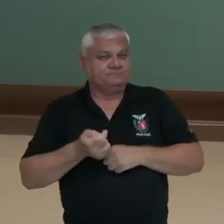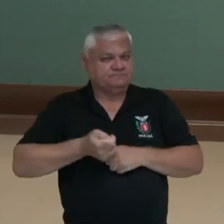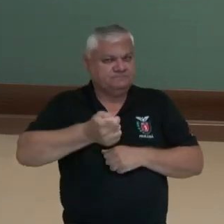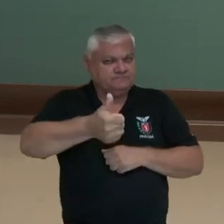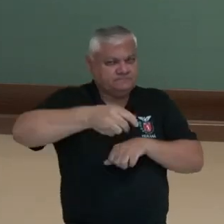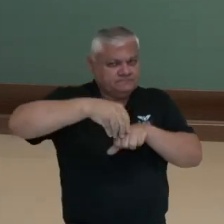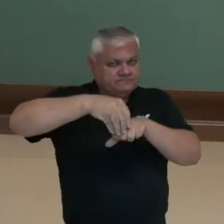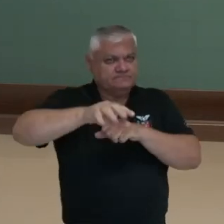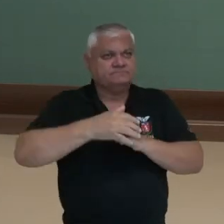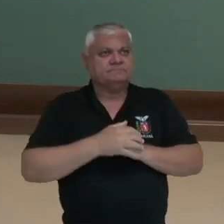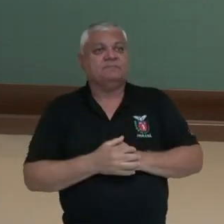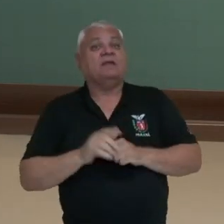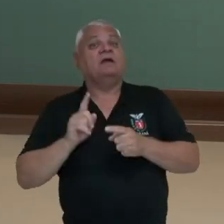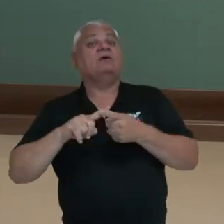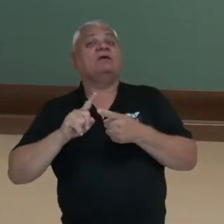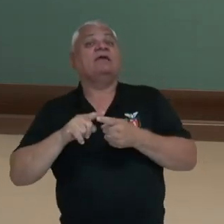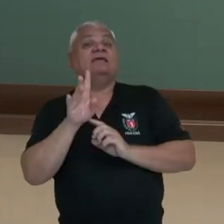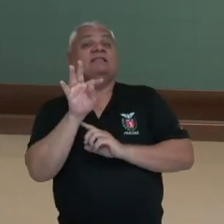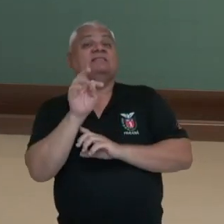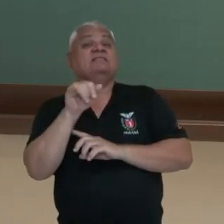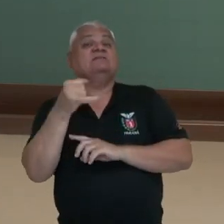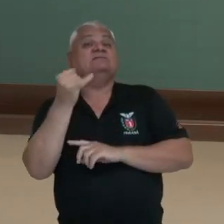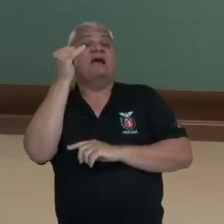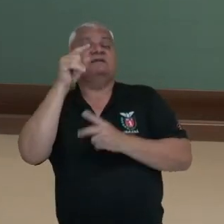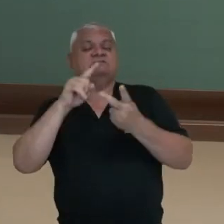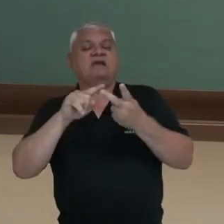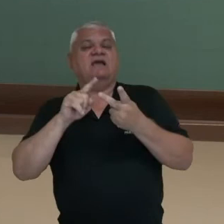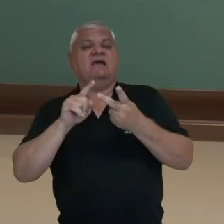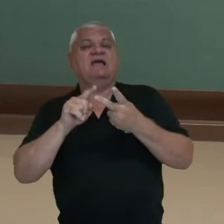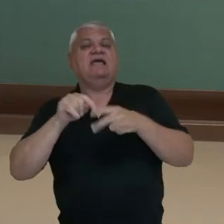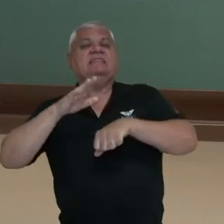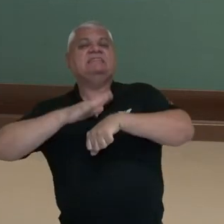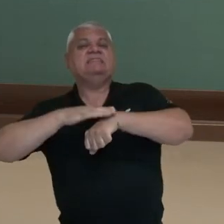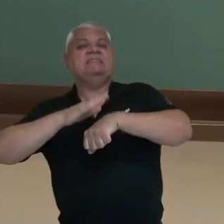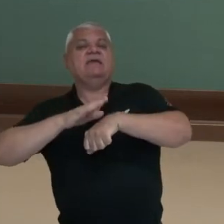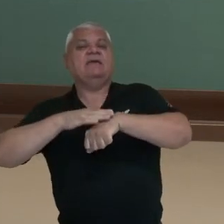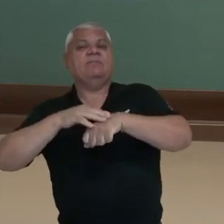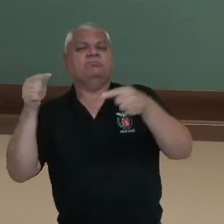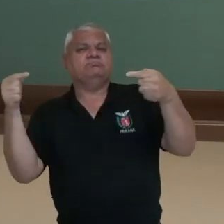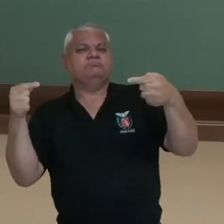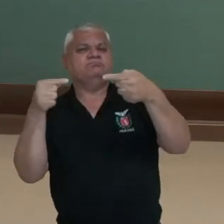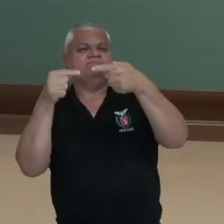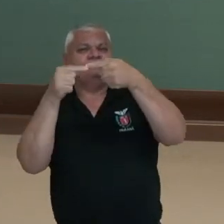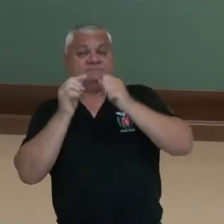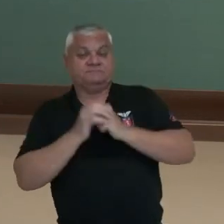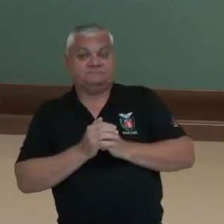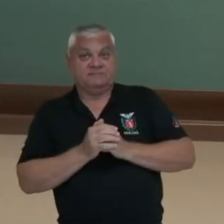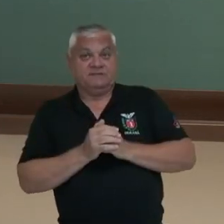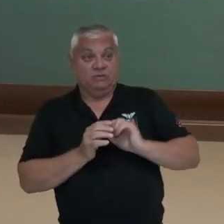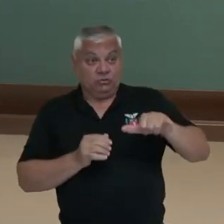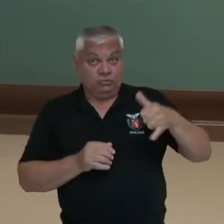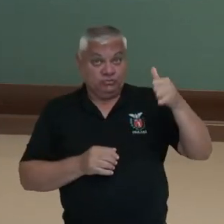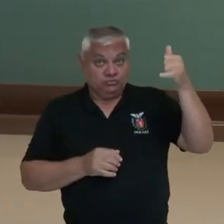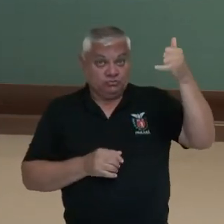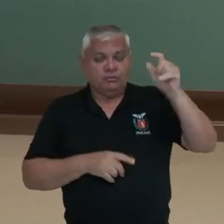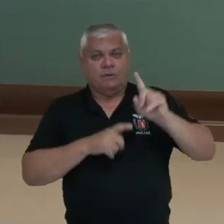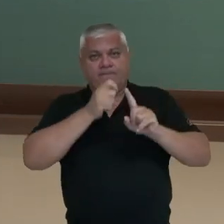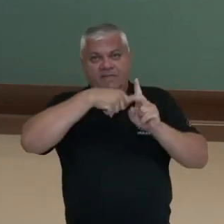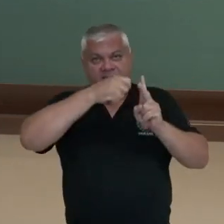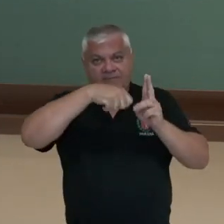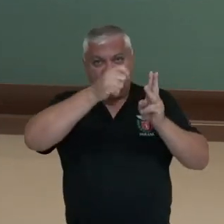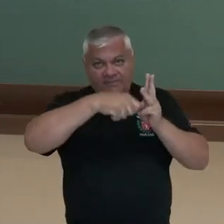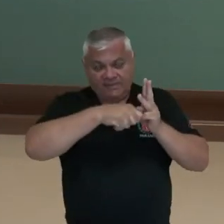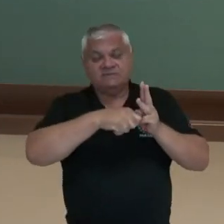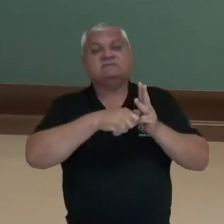aqui cuidado. A taxa e o tempo tem que estar combinando. O que significa isso? Se a taxa estiver em meses, o